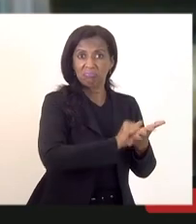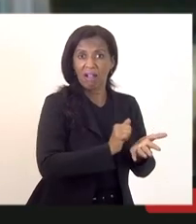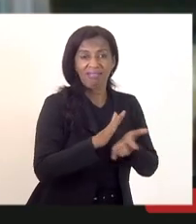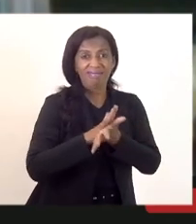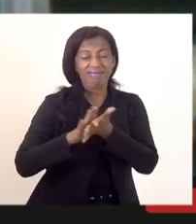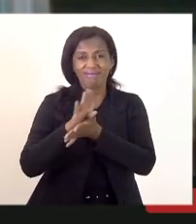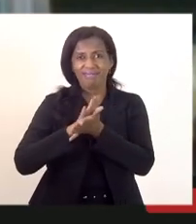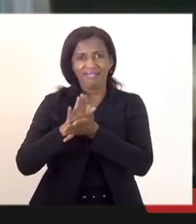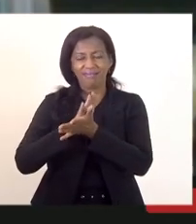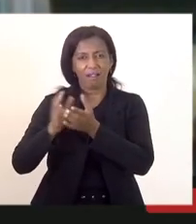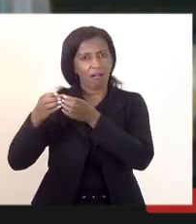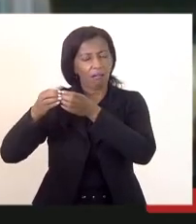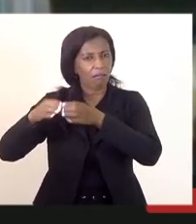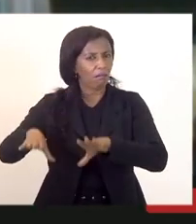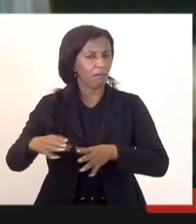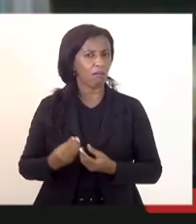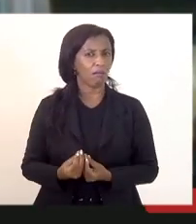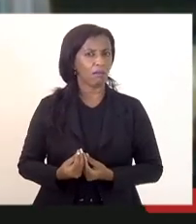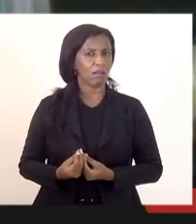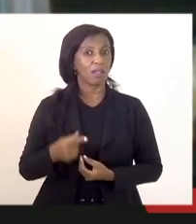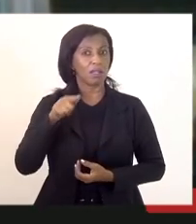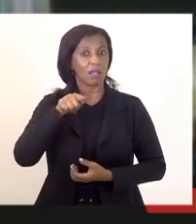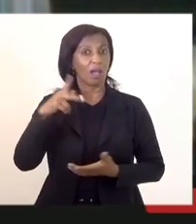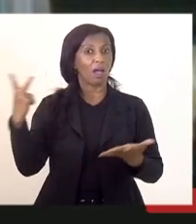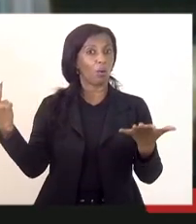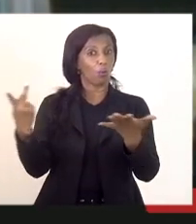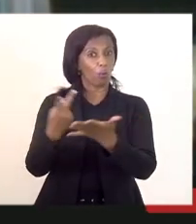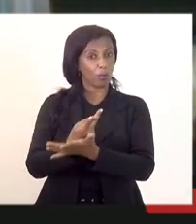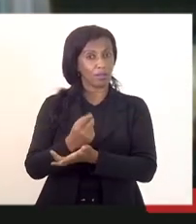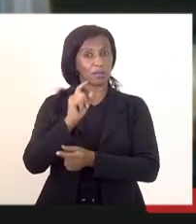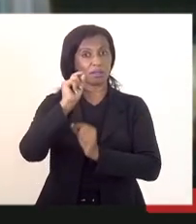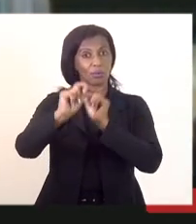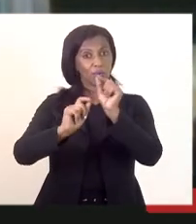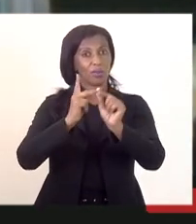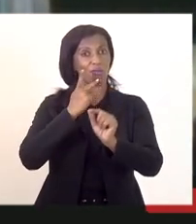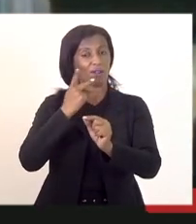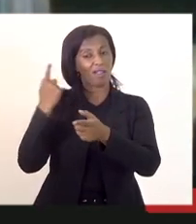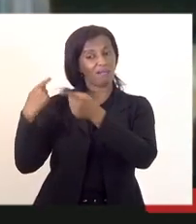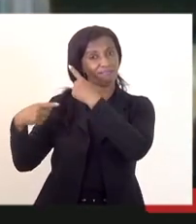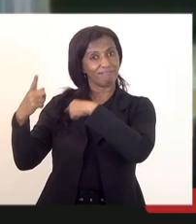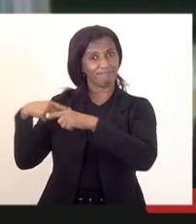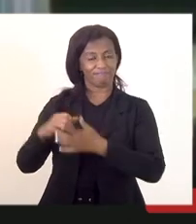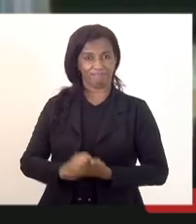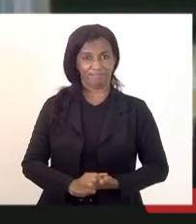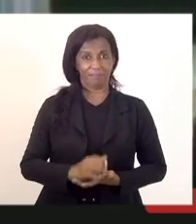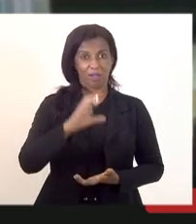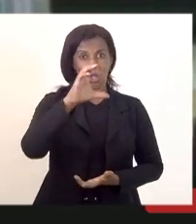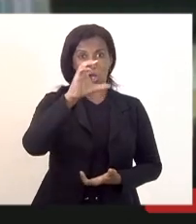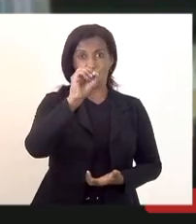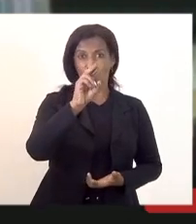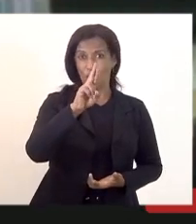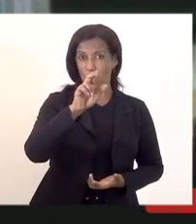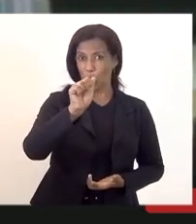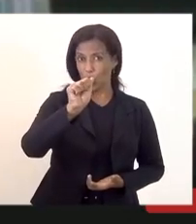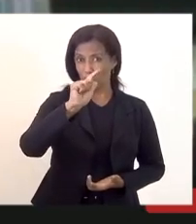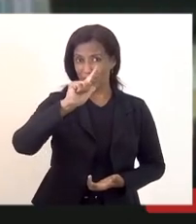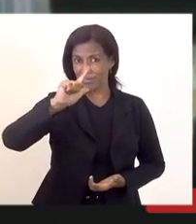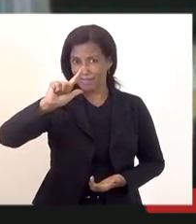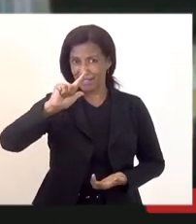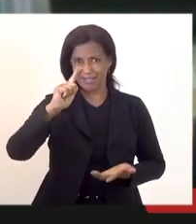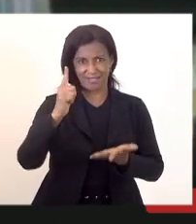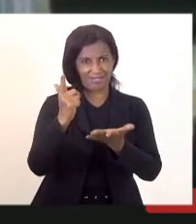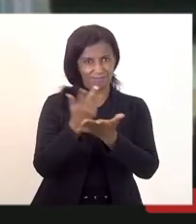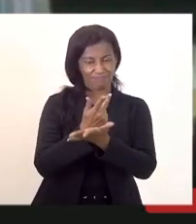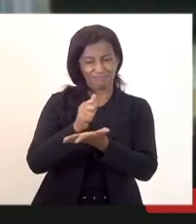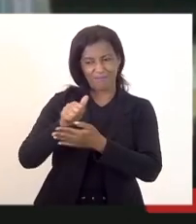e com isso aconteceu exatamente o que eu falei anteriormente coronéis foram excluídos da corporação com perda